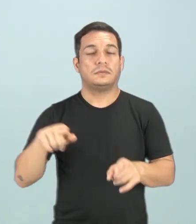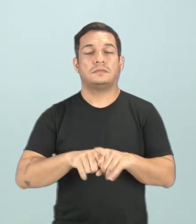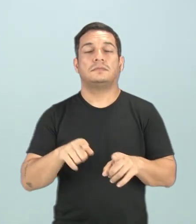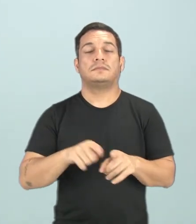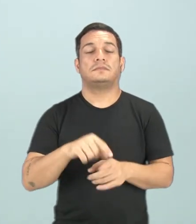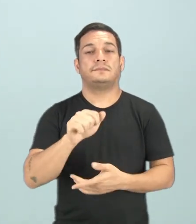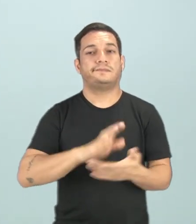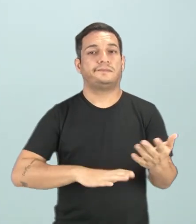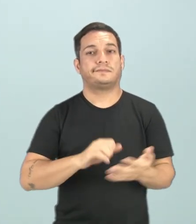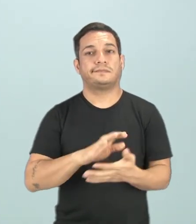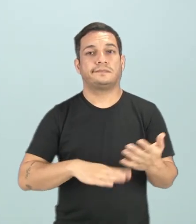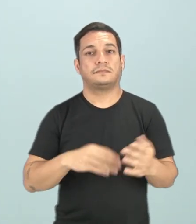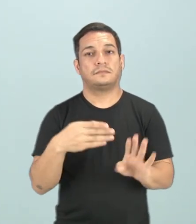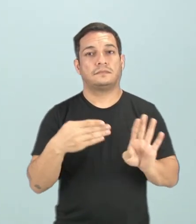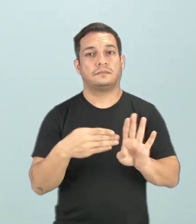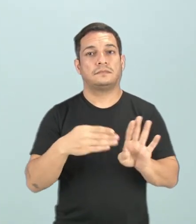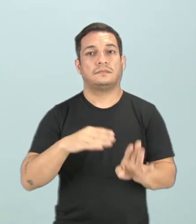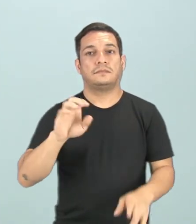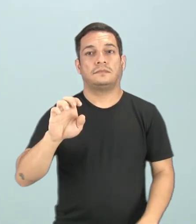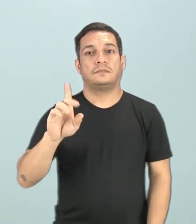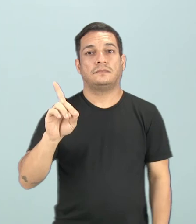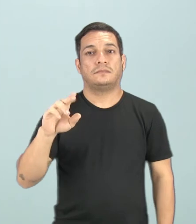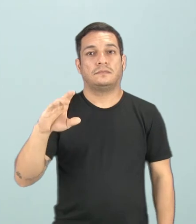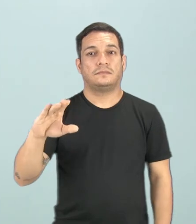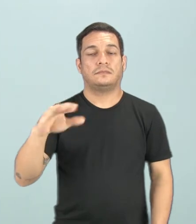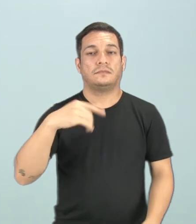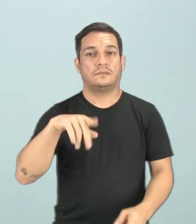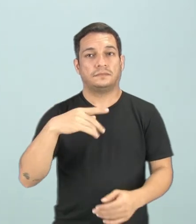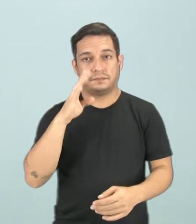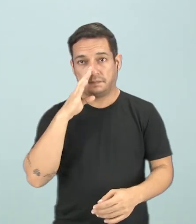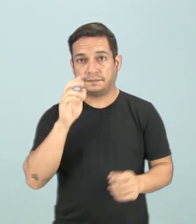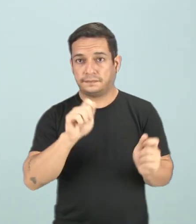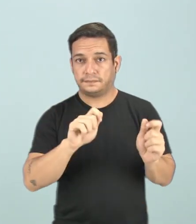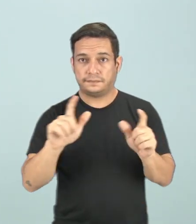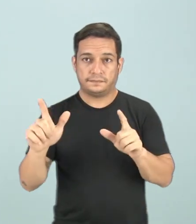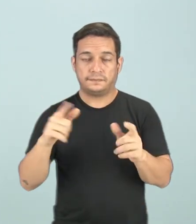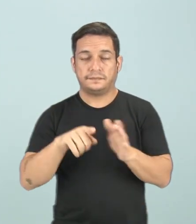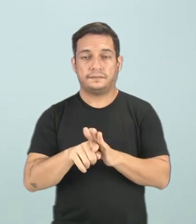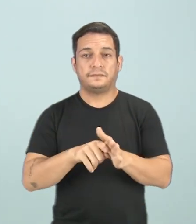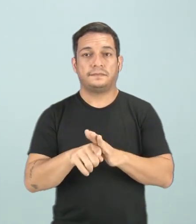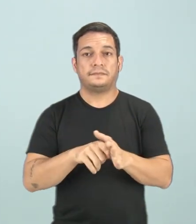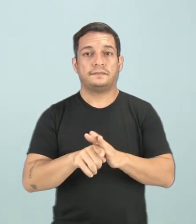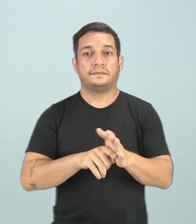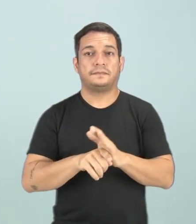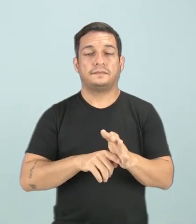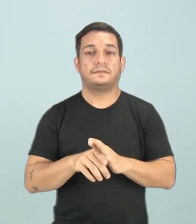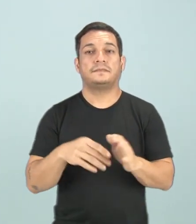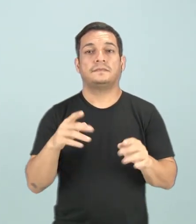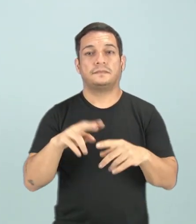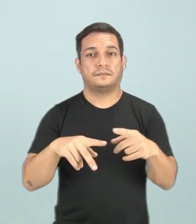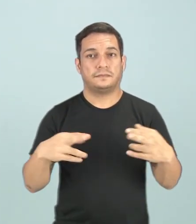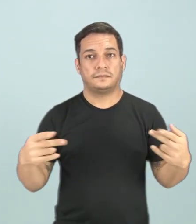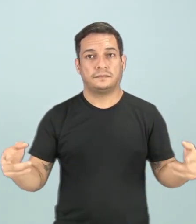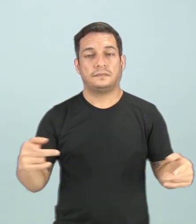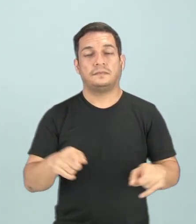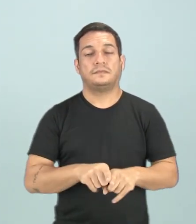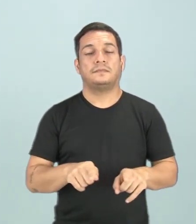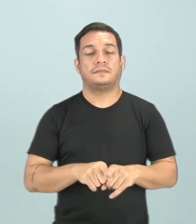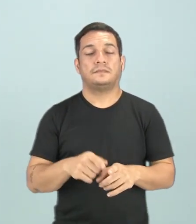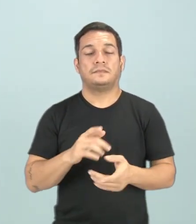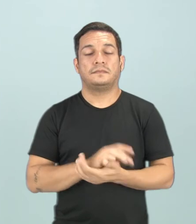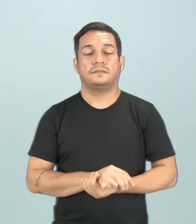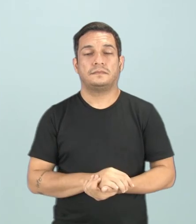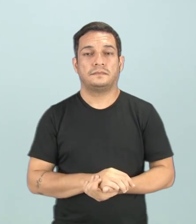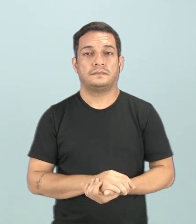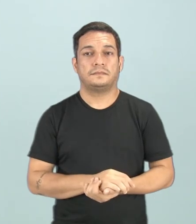atividades lá na plataforma Eduque, acompanhem lá, pesquisem todo o material e